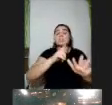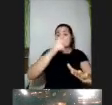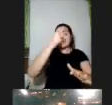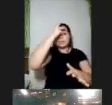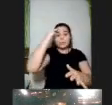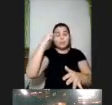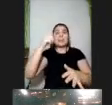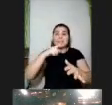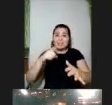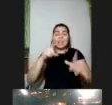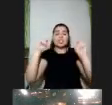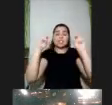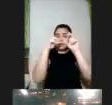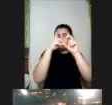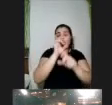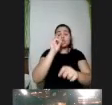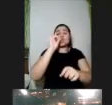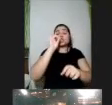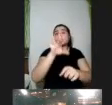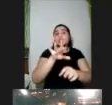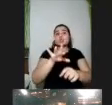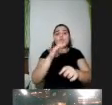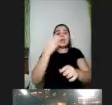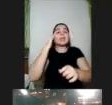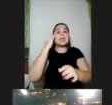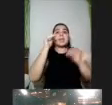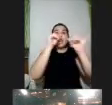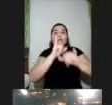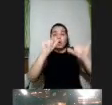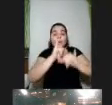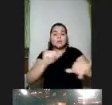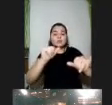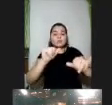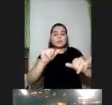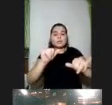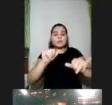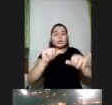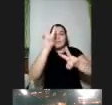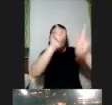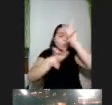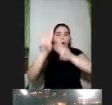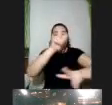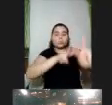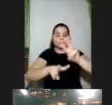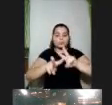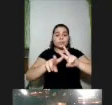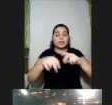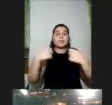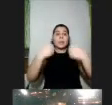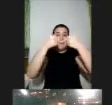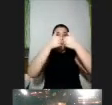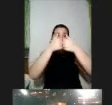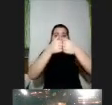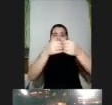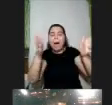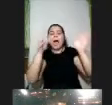tem dificuldade em só processar a informação quando ela só é oferecida por exemplo de forma visual então a gente amplia as possibilidades pra